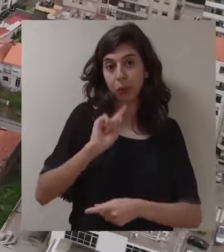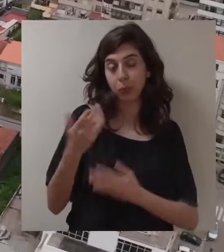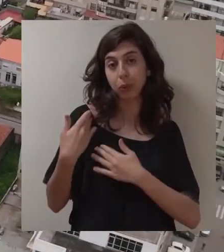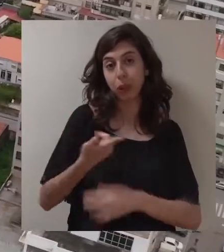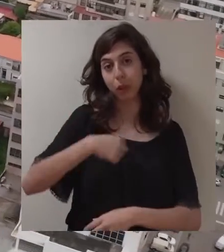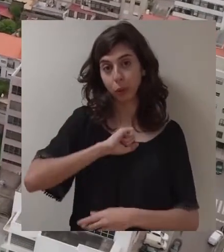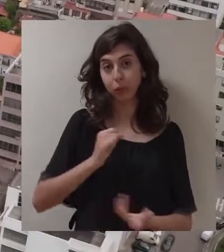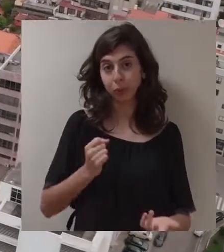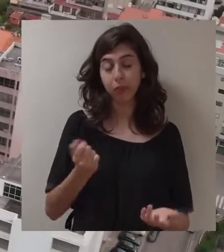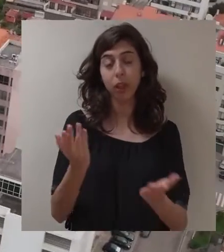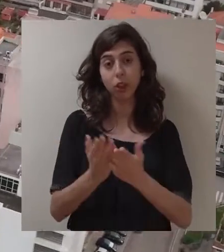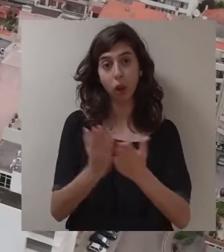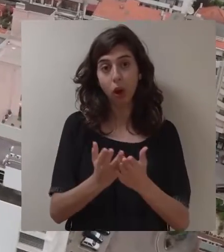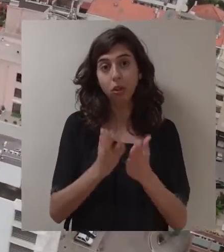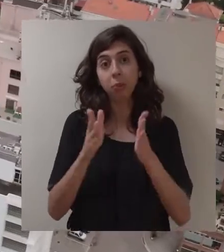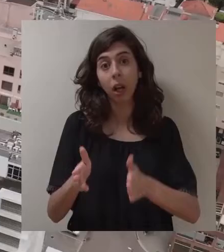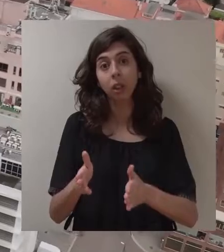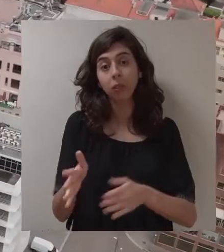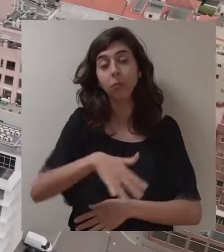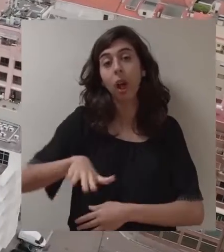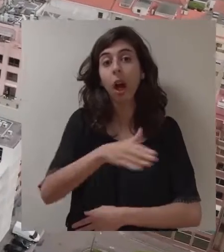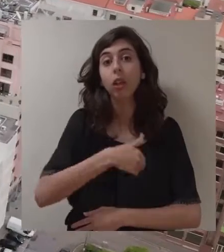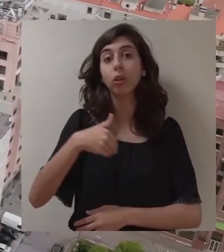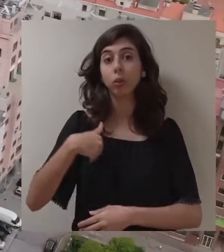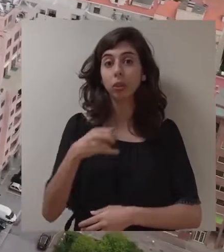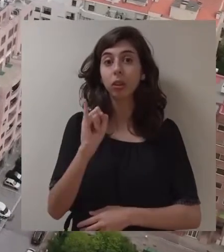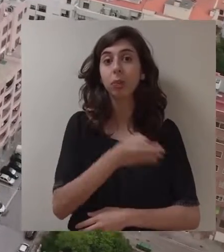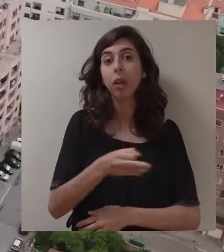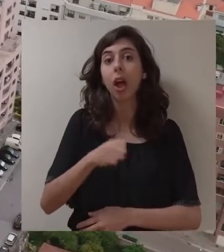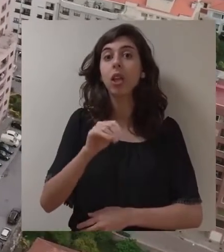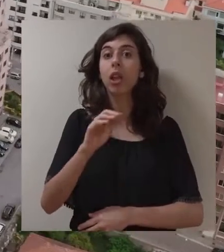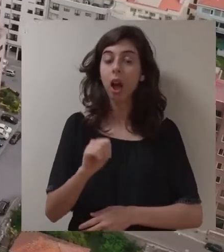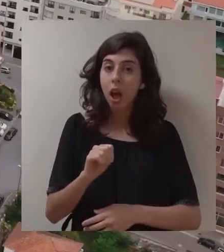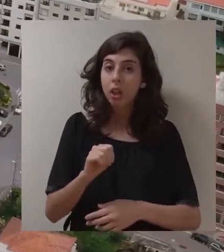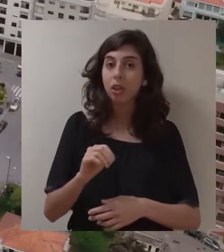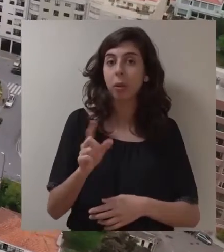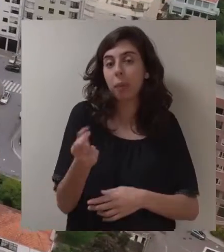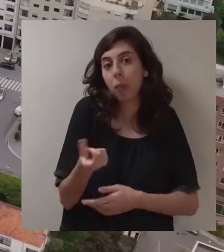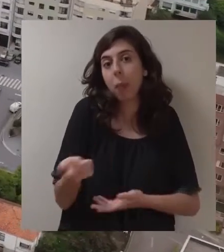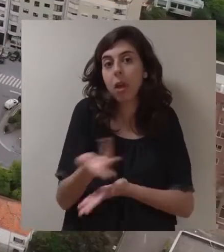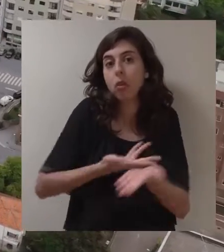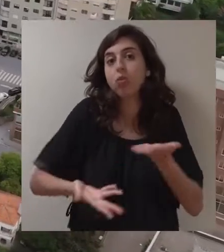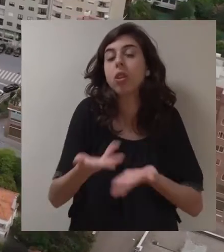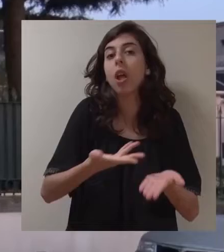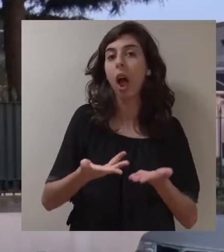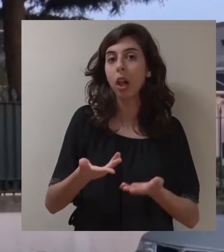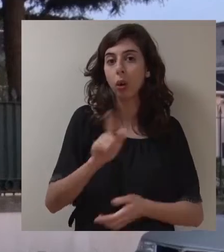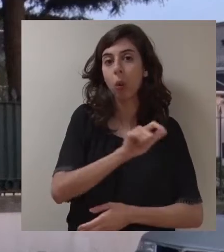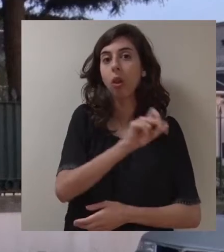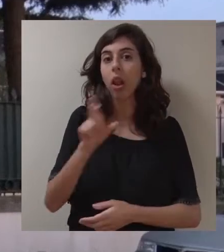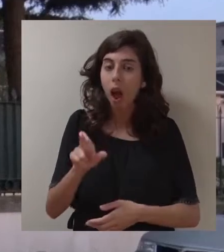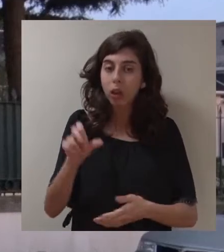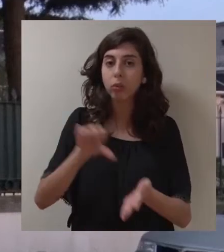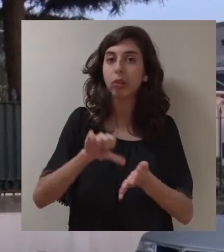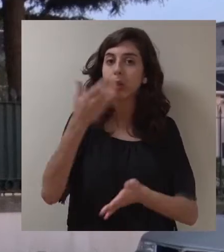responsabilidade. As escolas, parte da área da saúde, as IPSS e a relação que temos com a economia social, com os